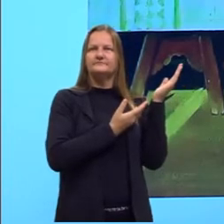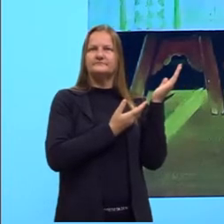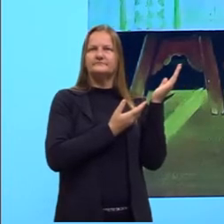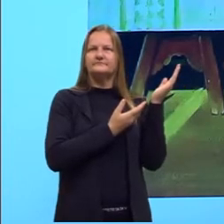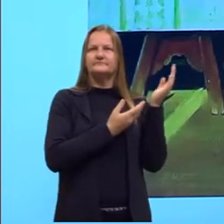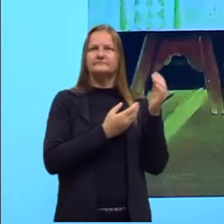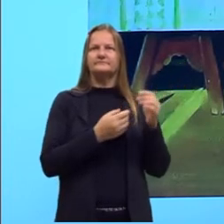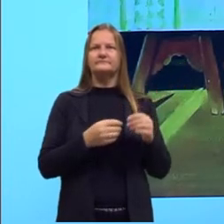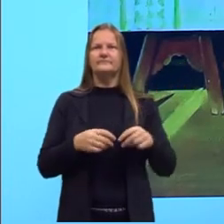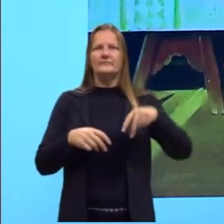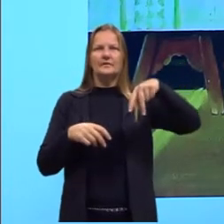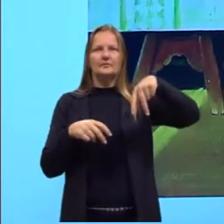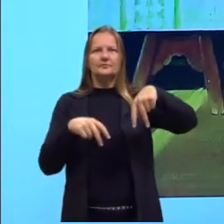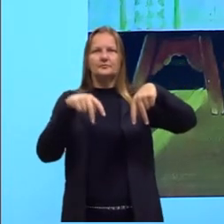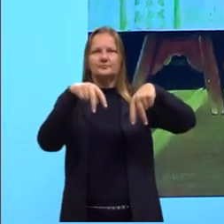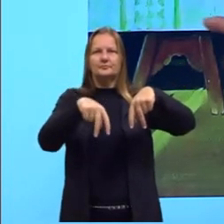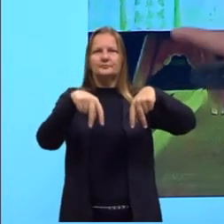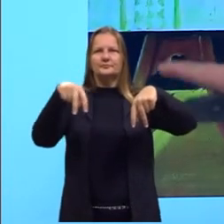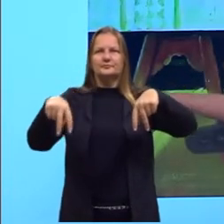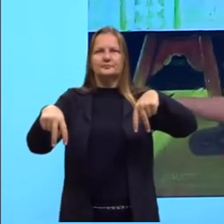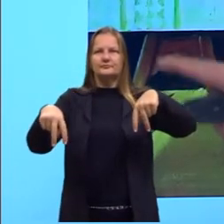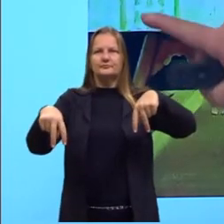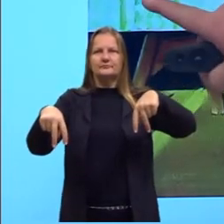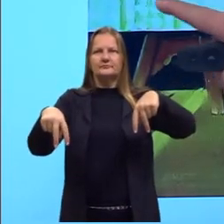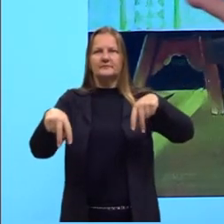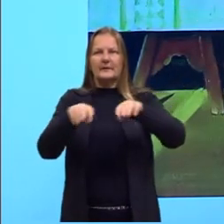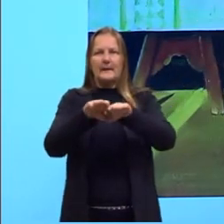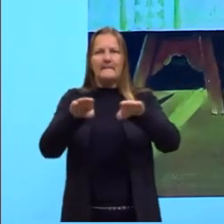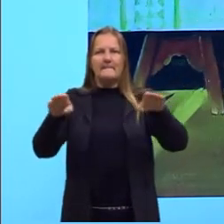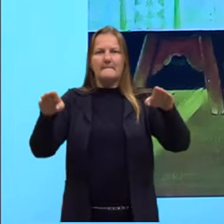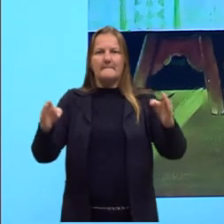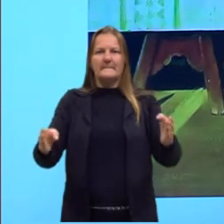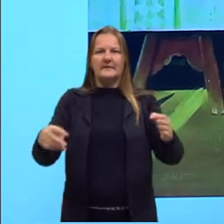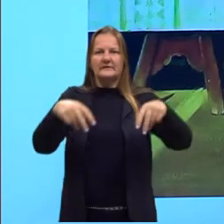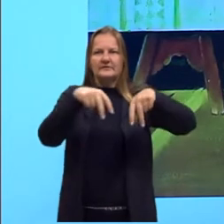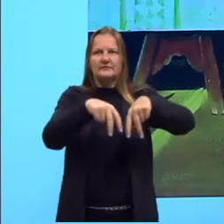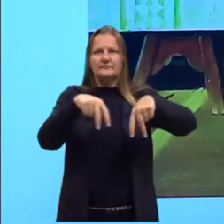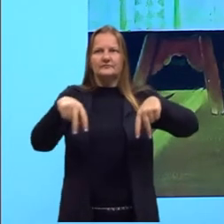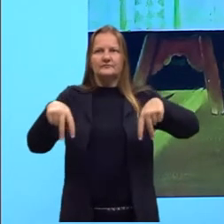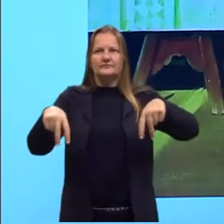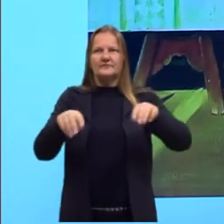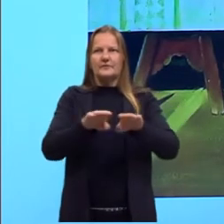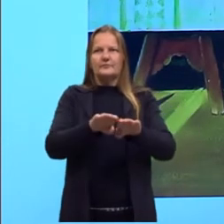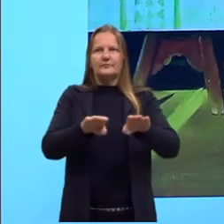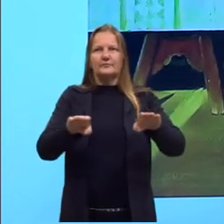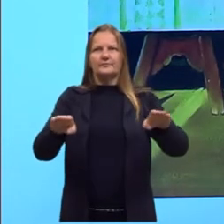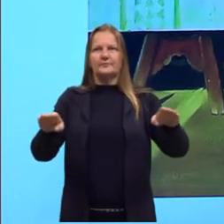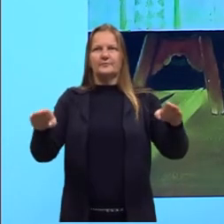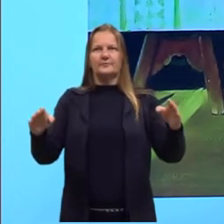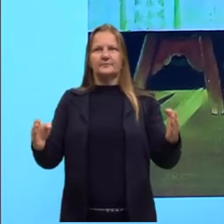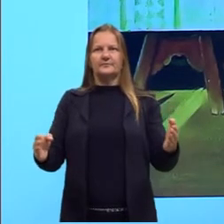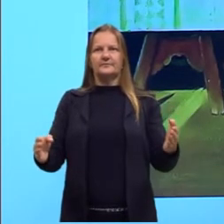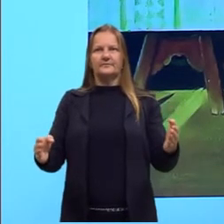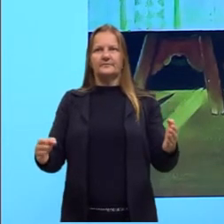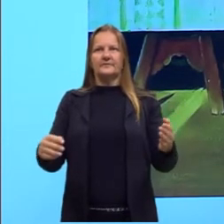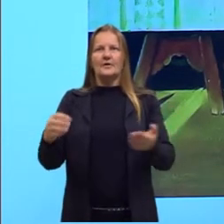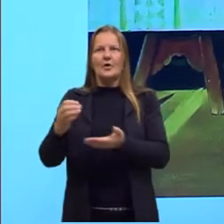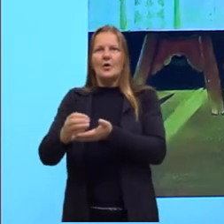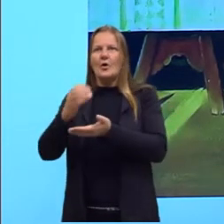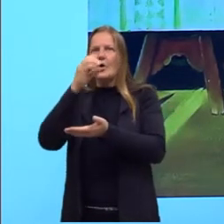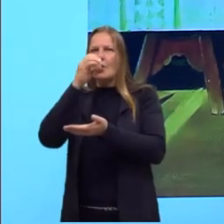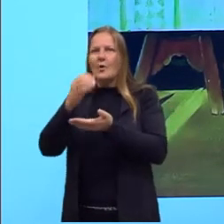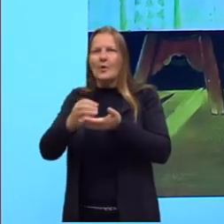Os cavaletes da mesa, os pés aqui. A mesa grande. Os vários